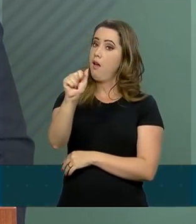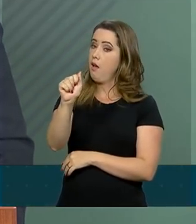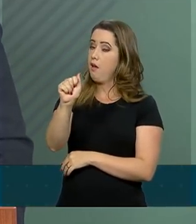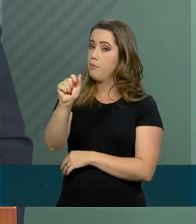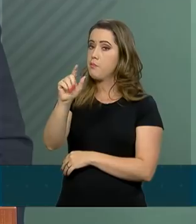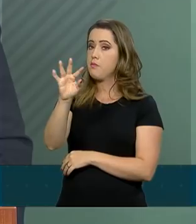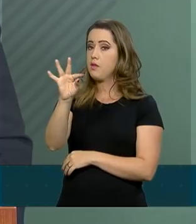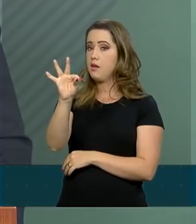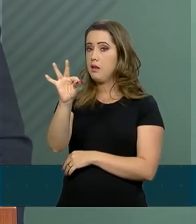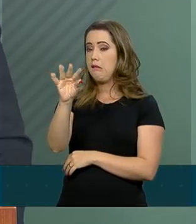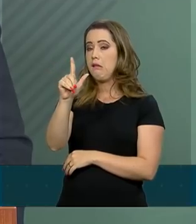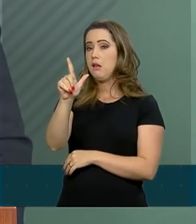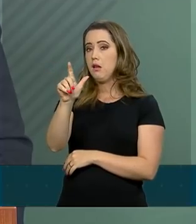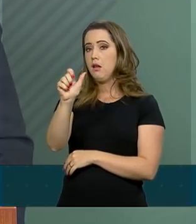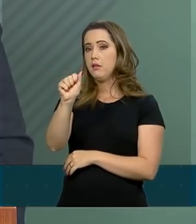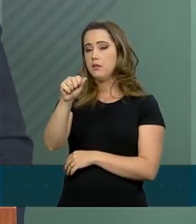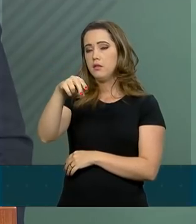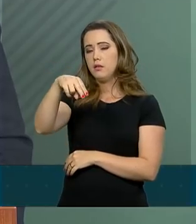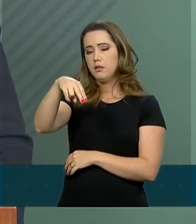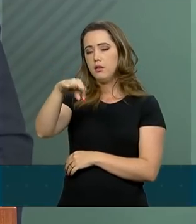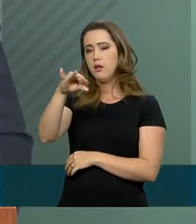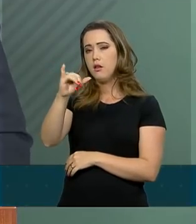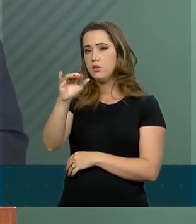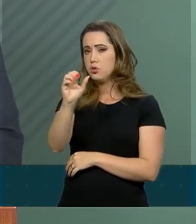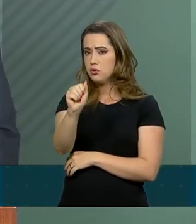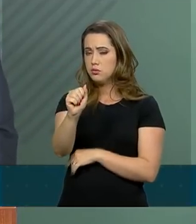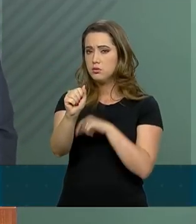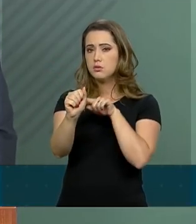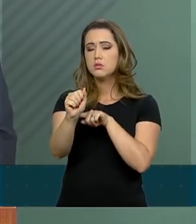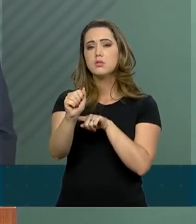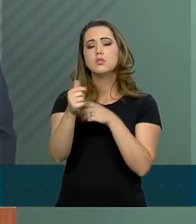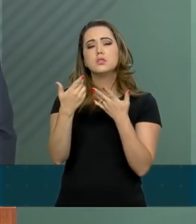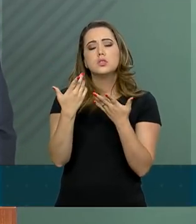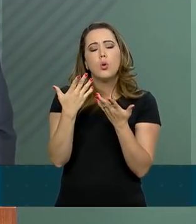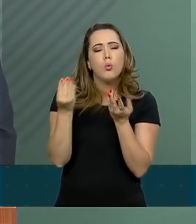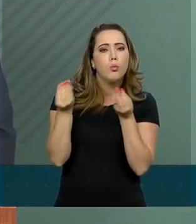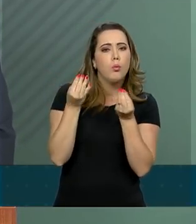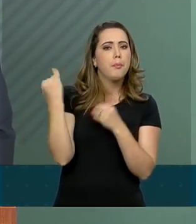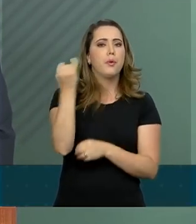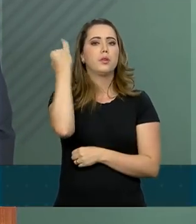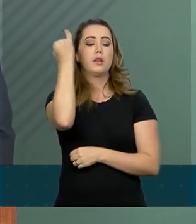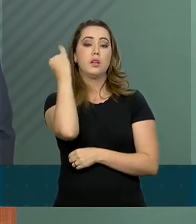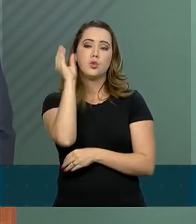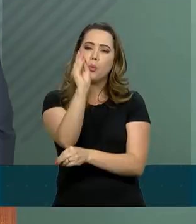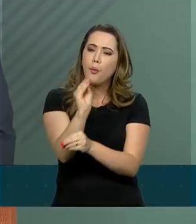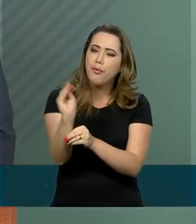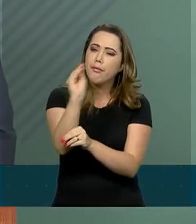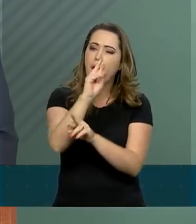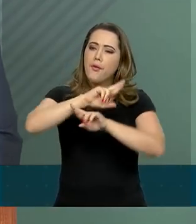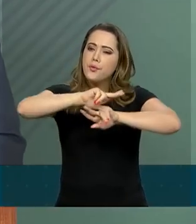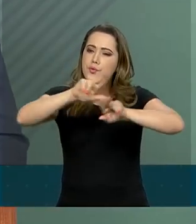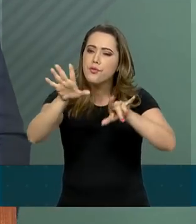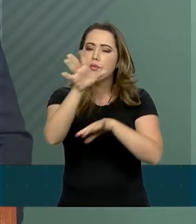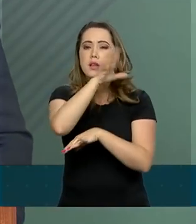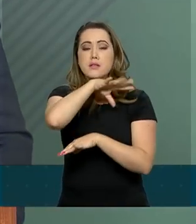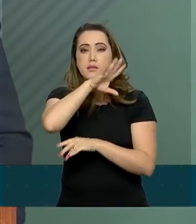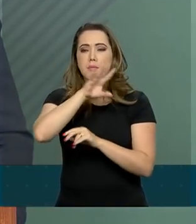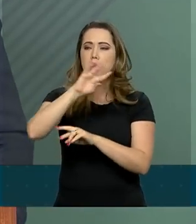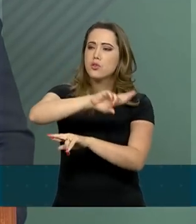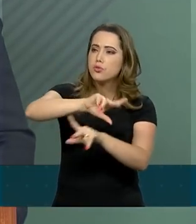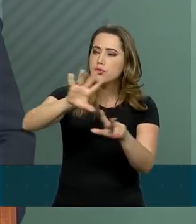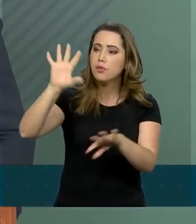sobre a importância da conservação da biodiversidade das florestas tropicais